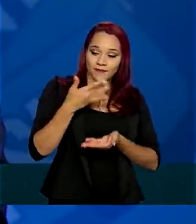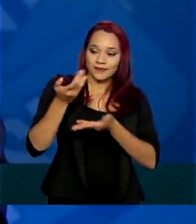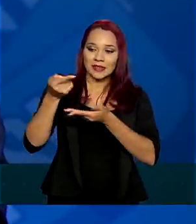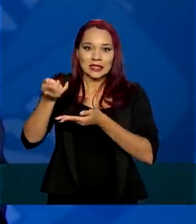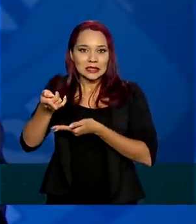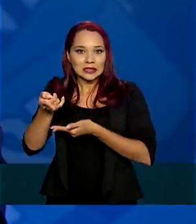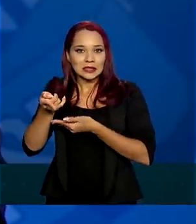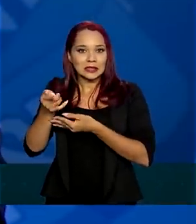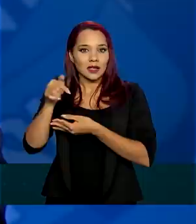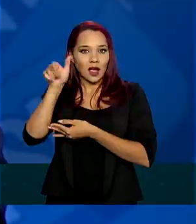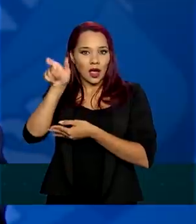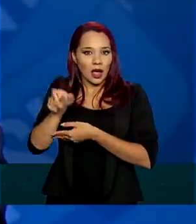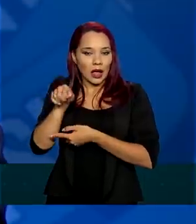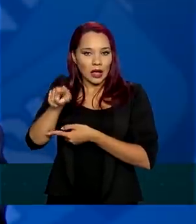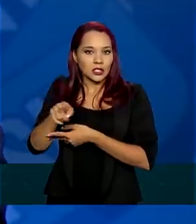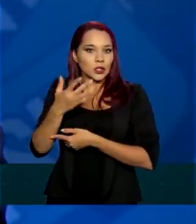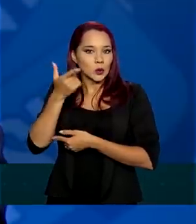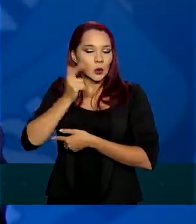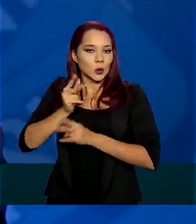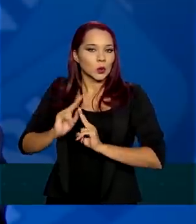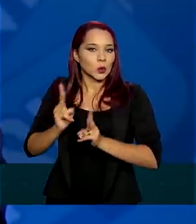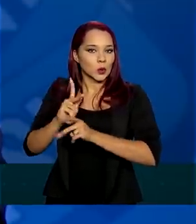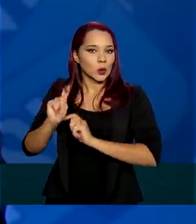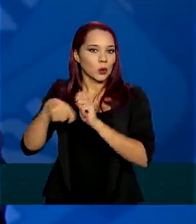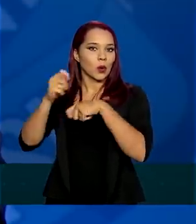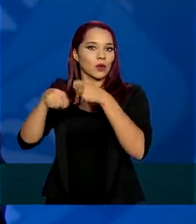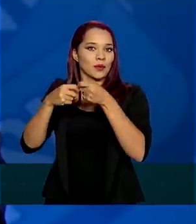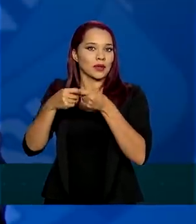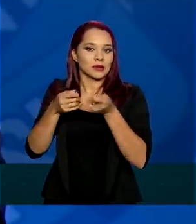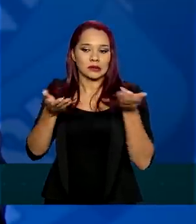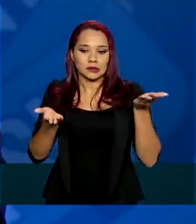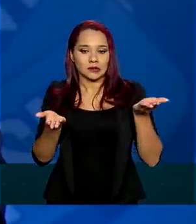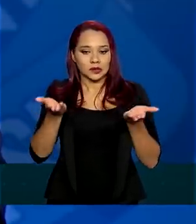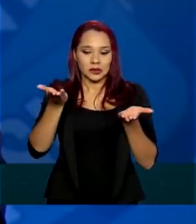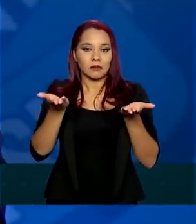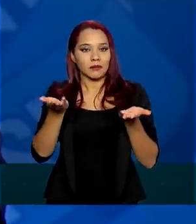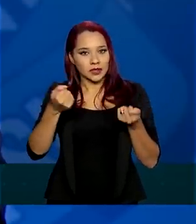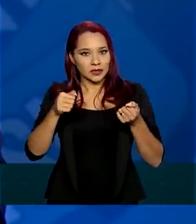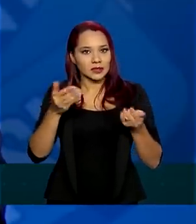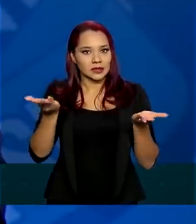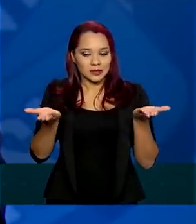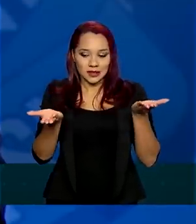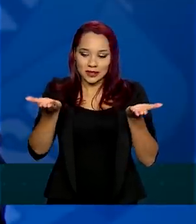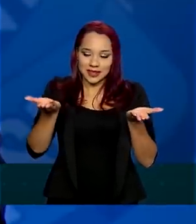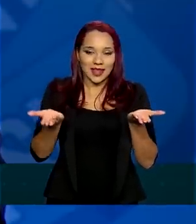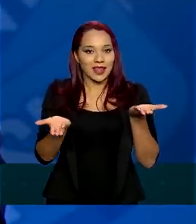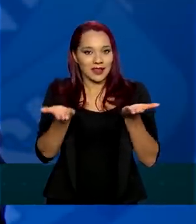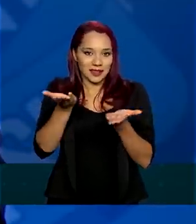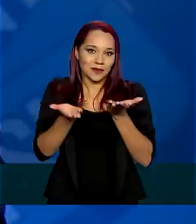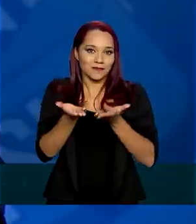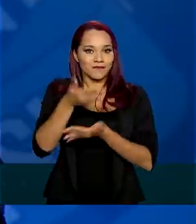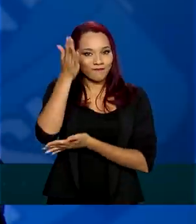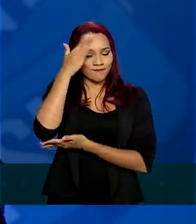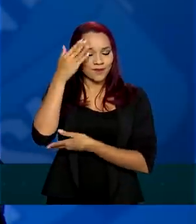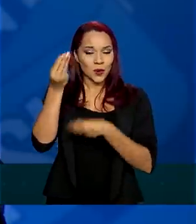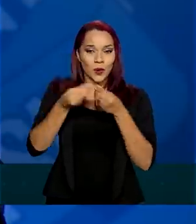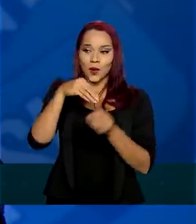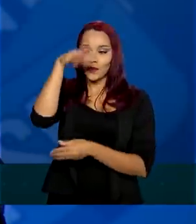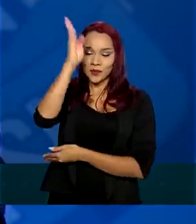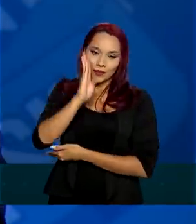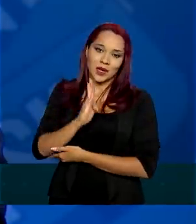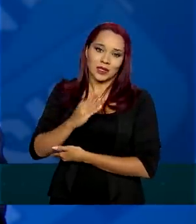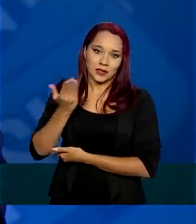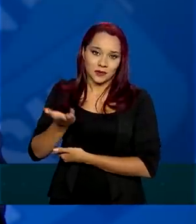as questões de sobrevivência econômica. Todos nós sabemos o Brasil que nós herdamos.